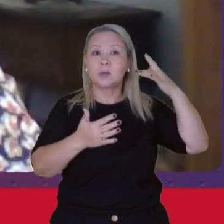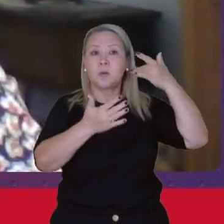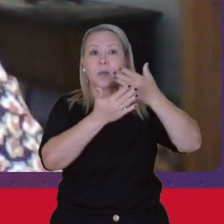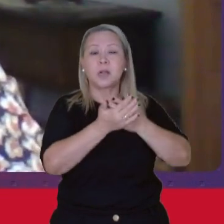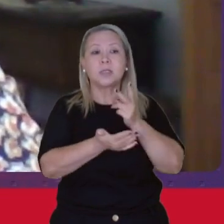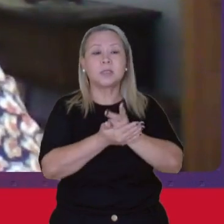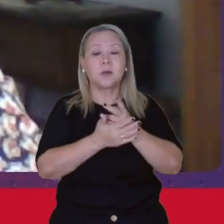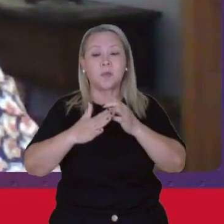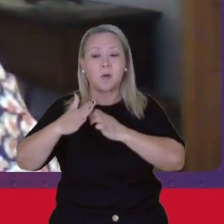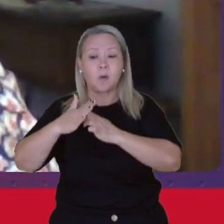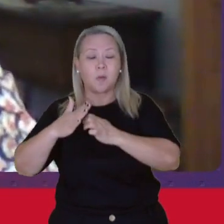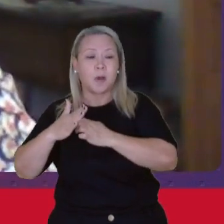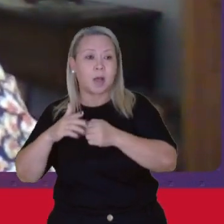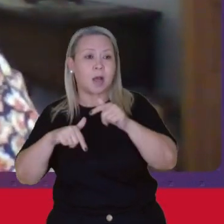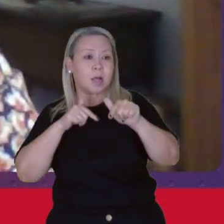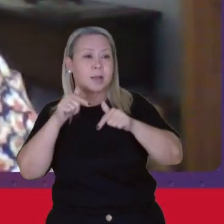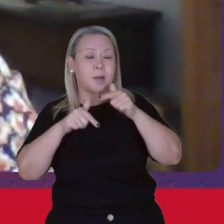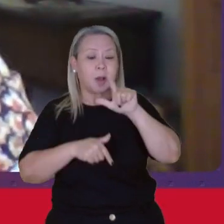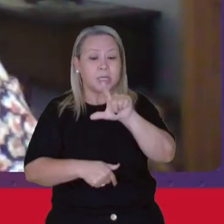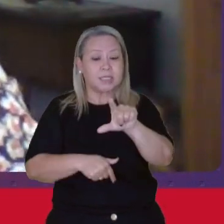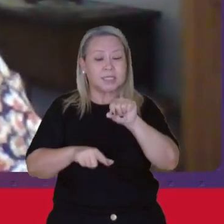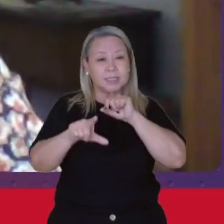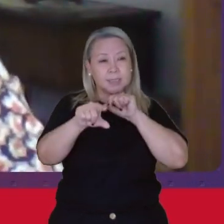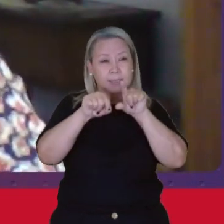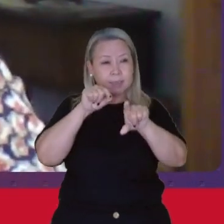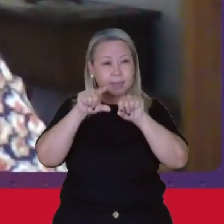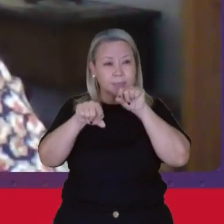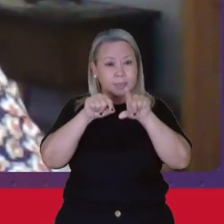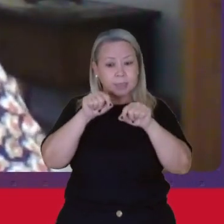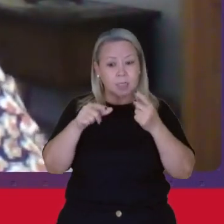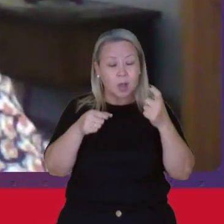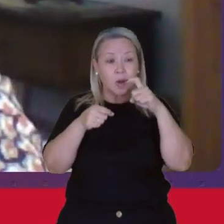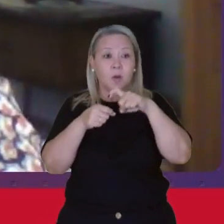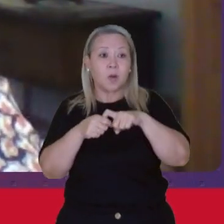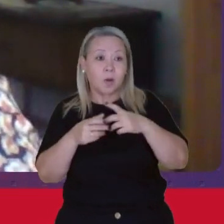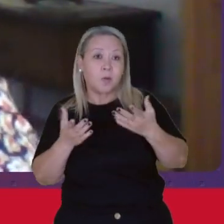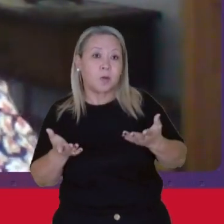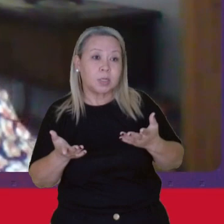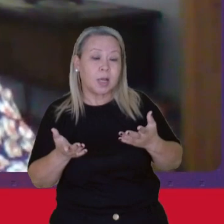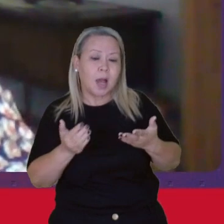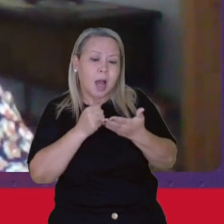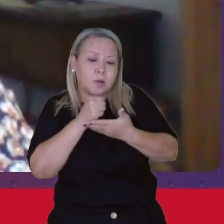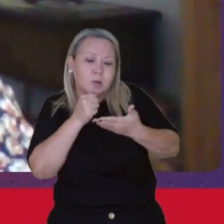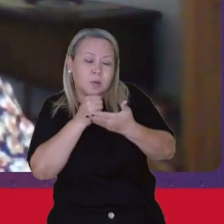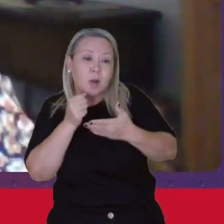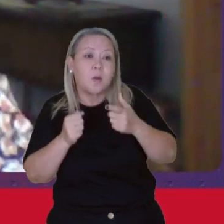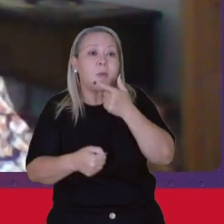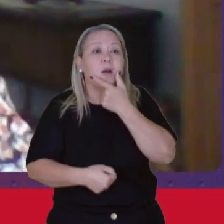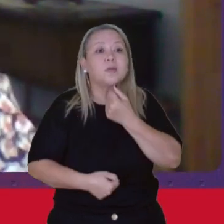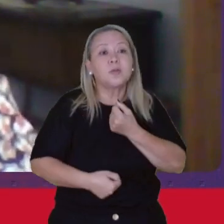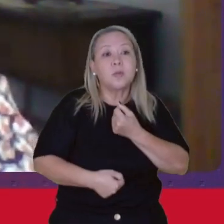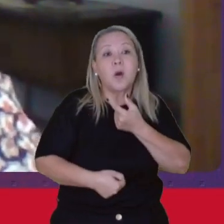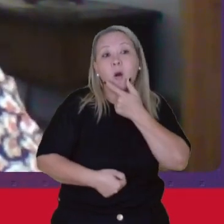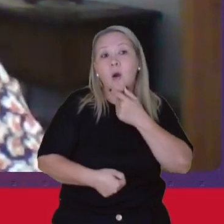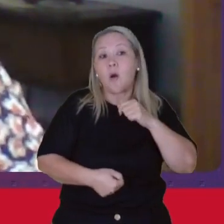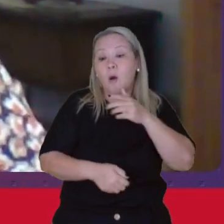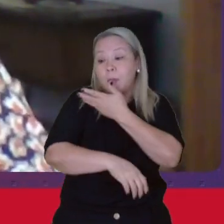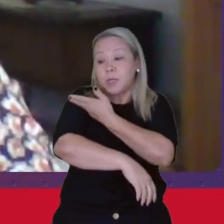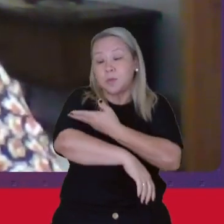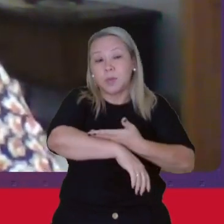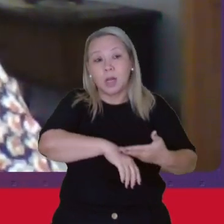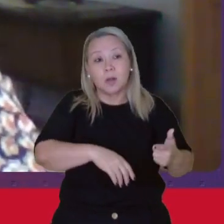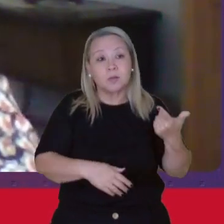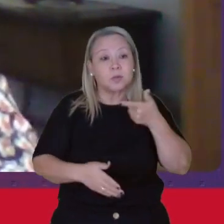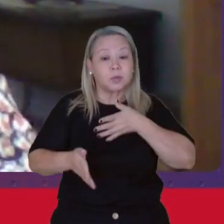foi um mercado de trabalho muito seletista Voltado fundamentalmente para os homens e homens brancos Que tinham